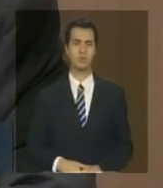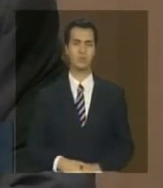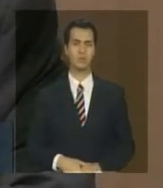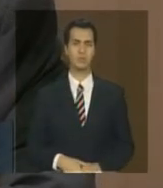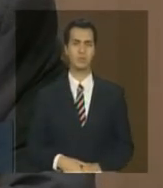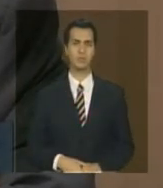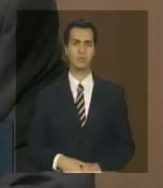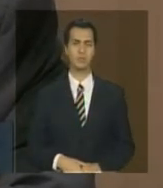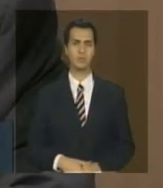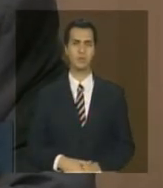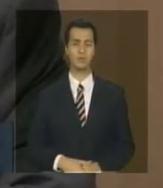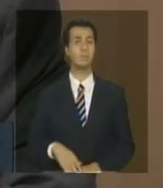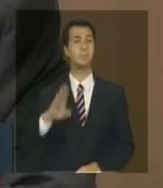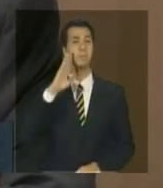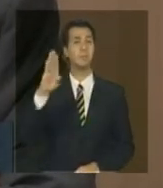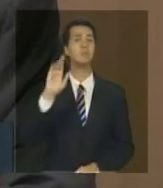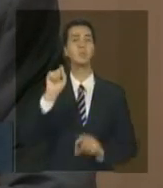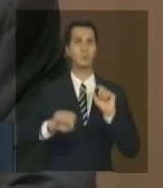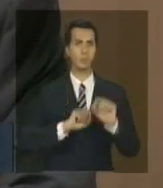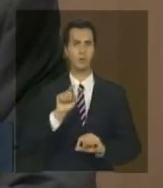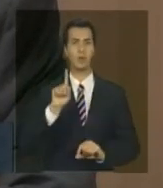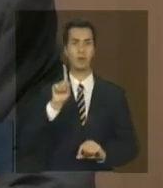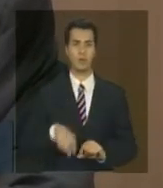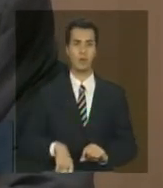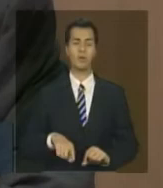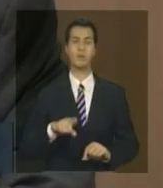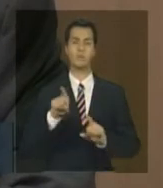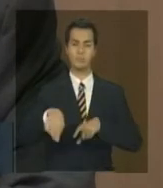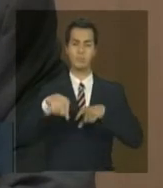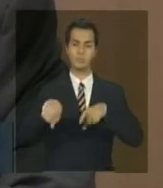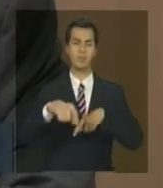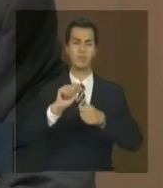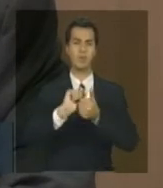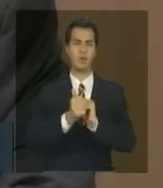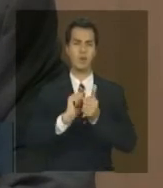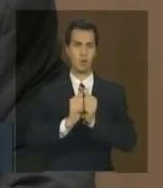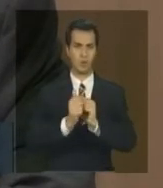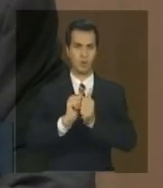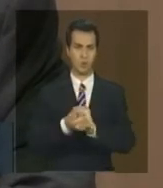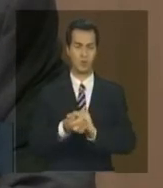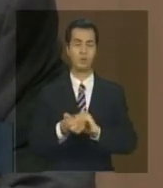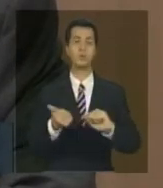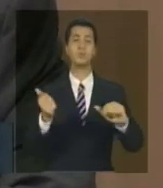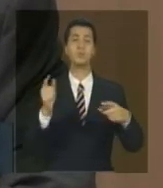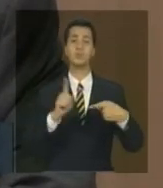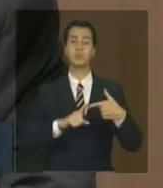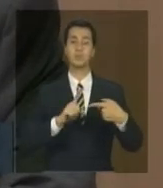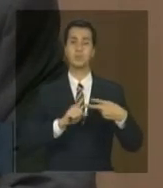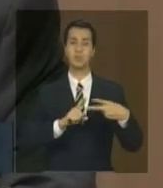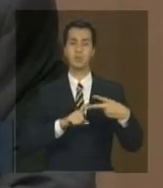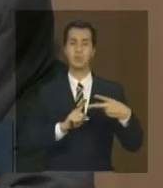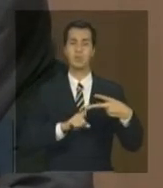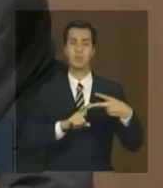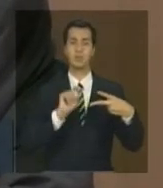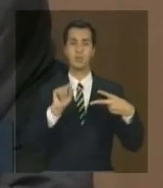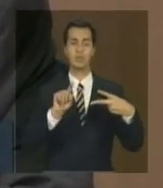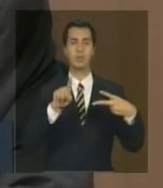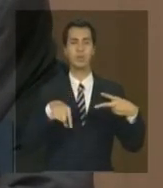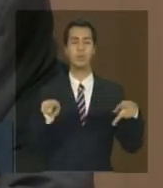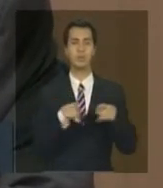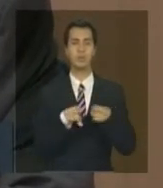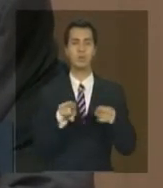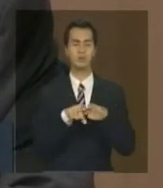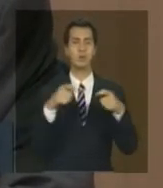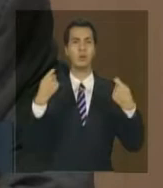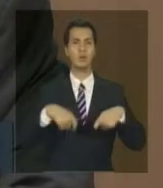plantações de arroz de mais recentemente a pressão para a expansão de reflorestamentos